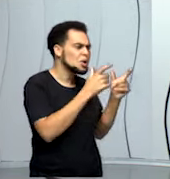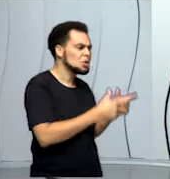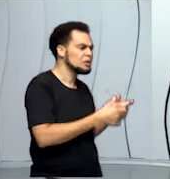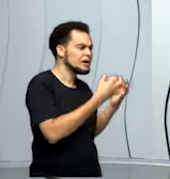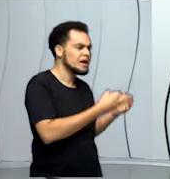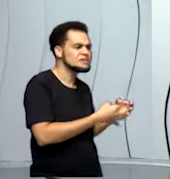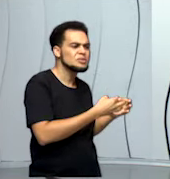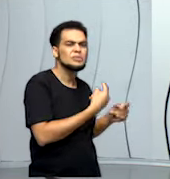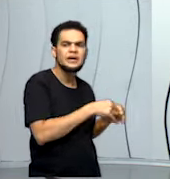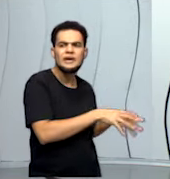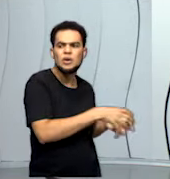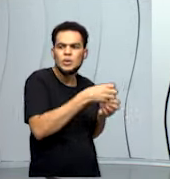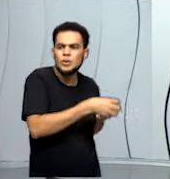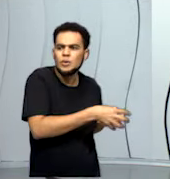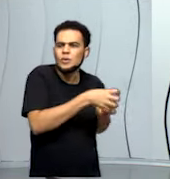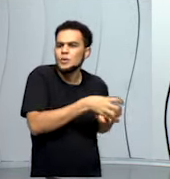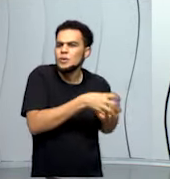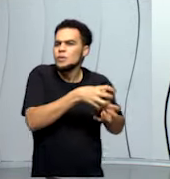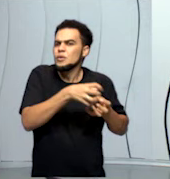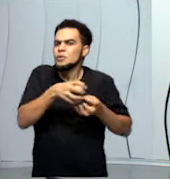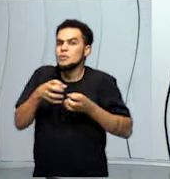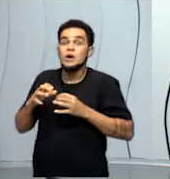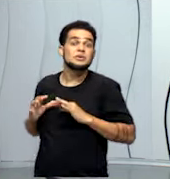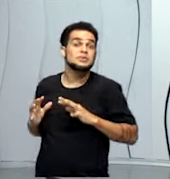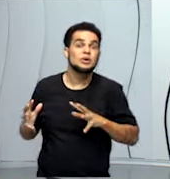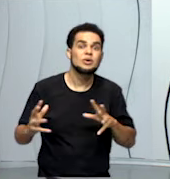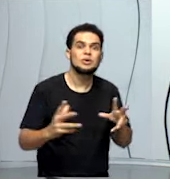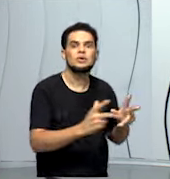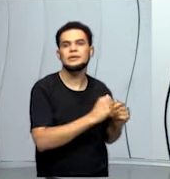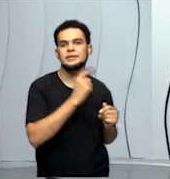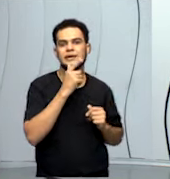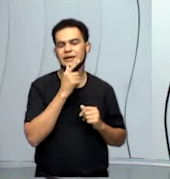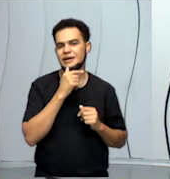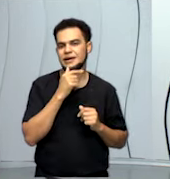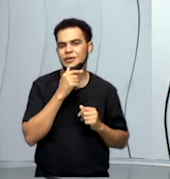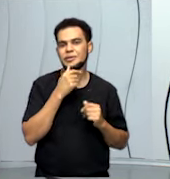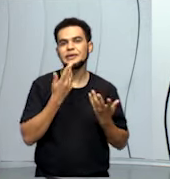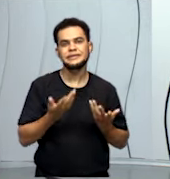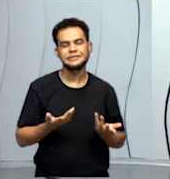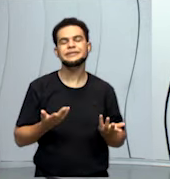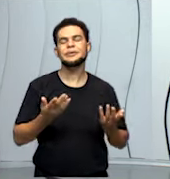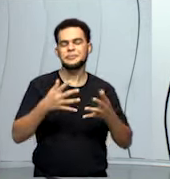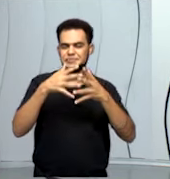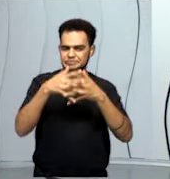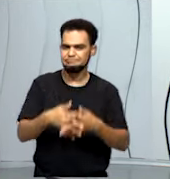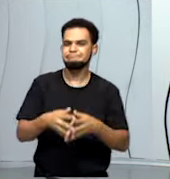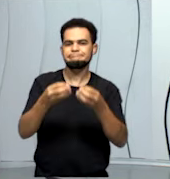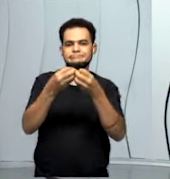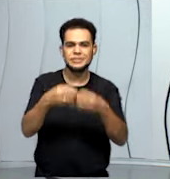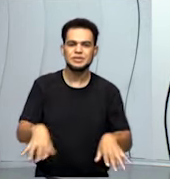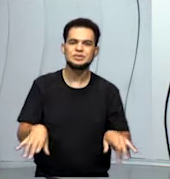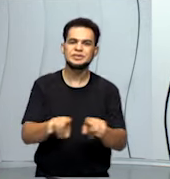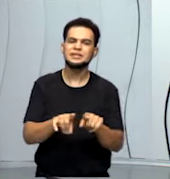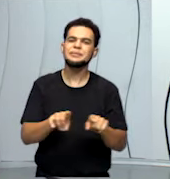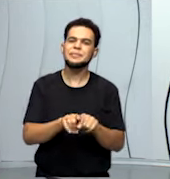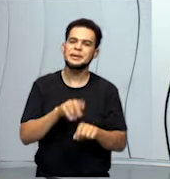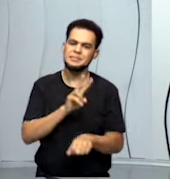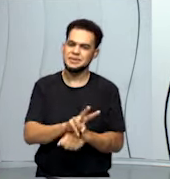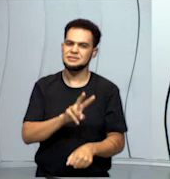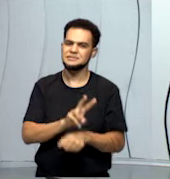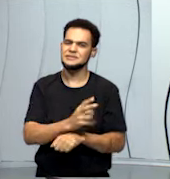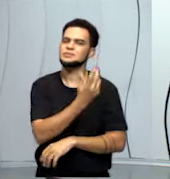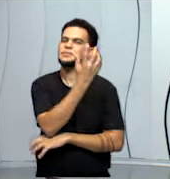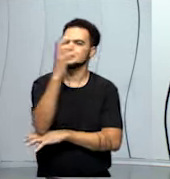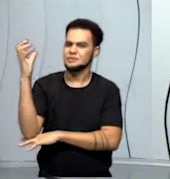subterrânea. Isso também desvia a água do ciclo dela, também prejudica a preservação ambiental.